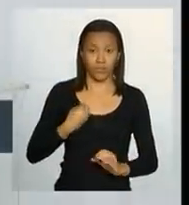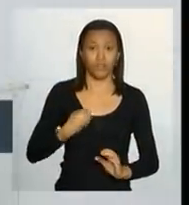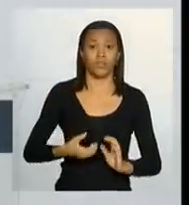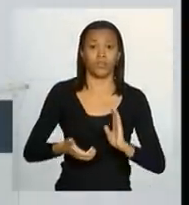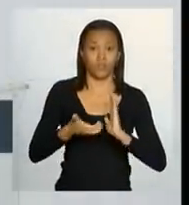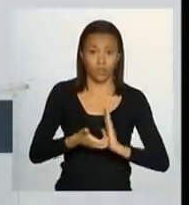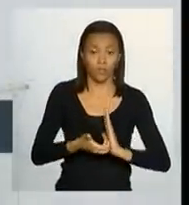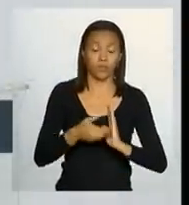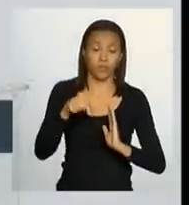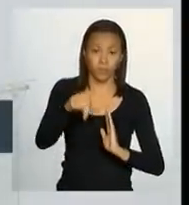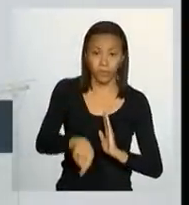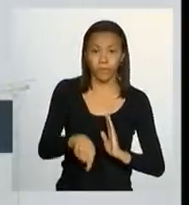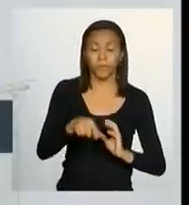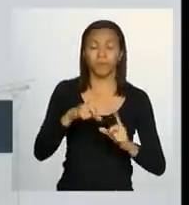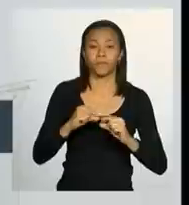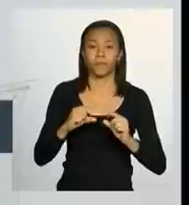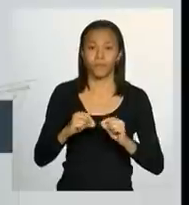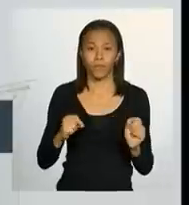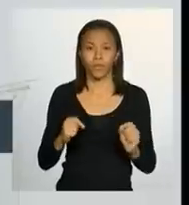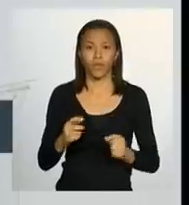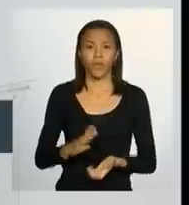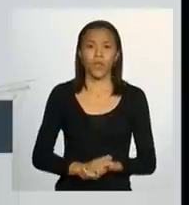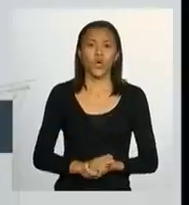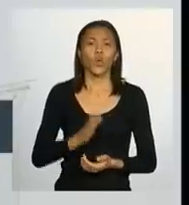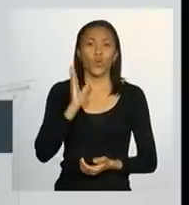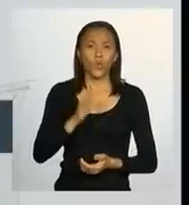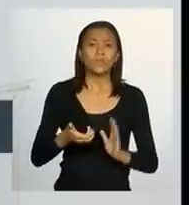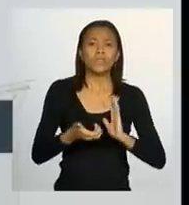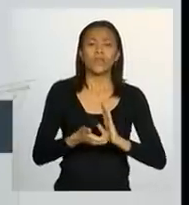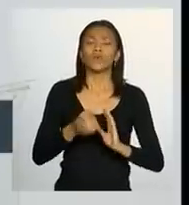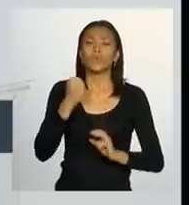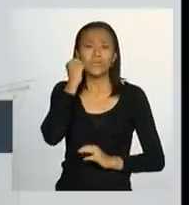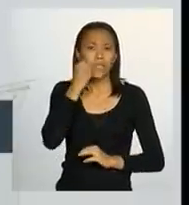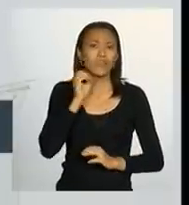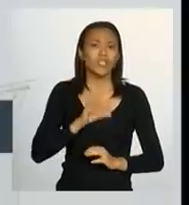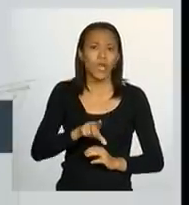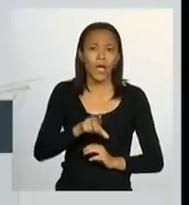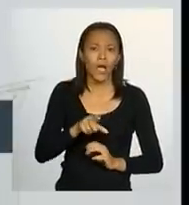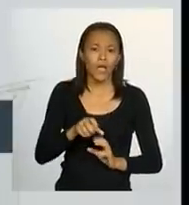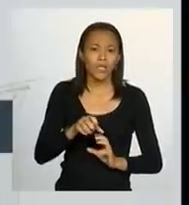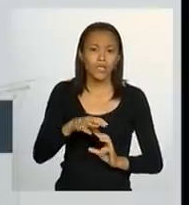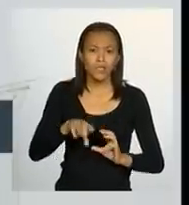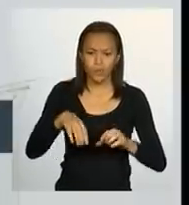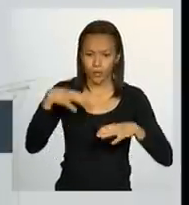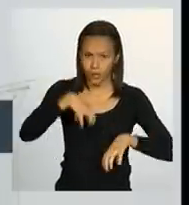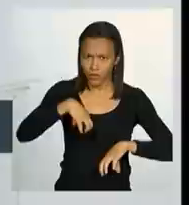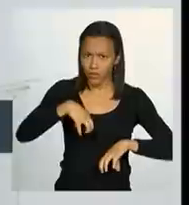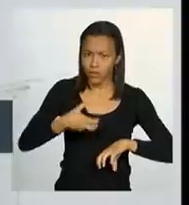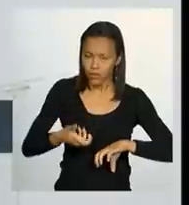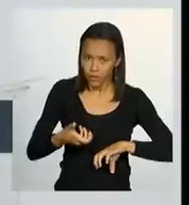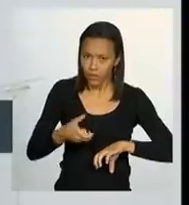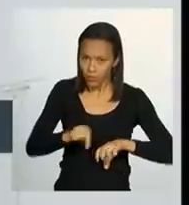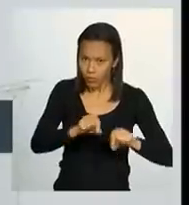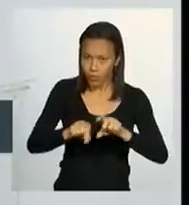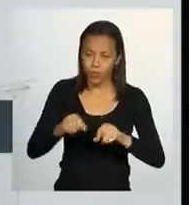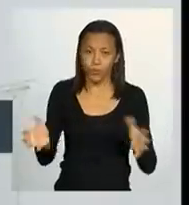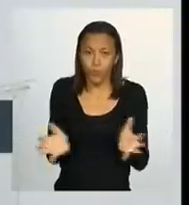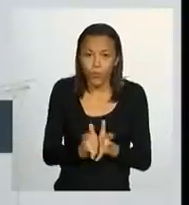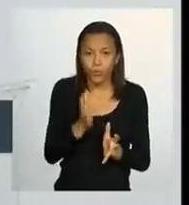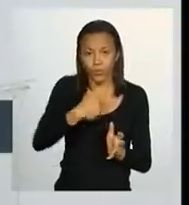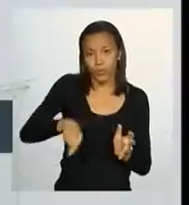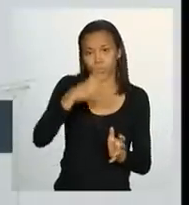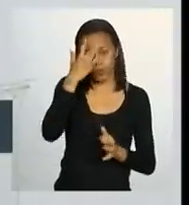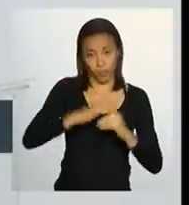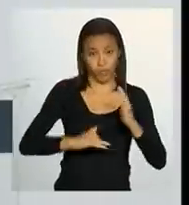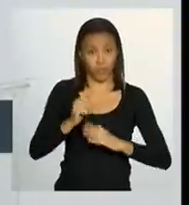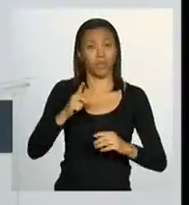eu acho que eu posso representar aqui, o Senado constituiu uma comissão, usou a presidência do senador Jorge Viana, eu tive aonde o seu relator, na Câmara também